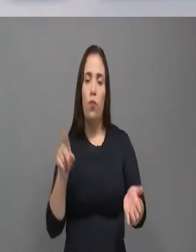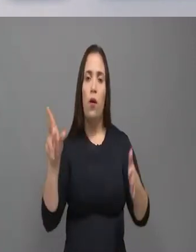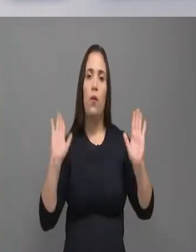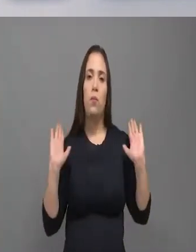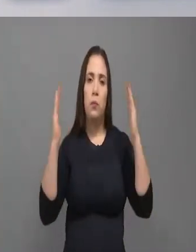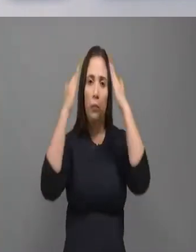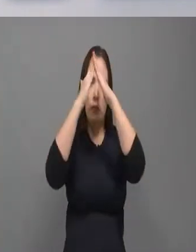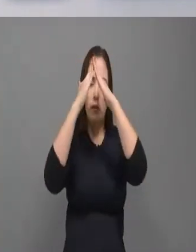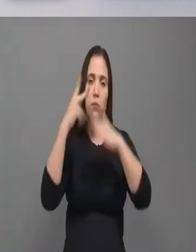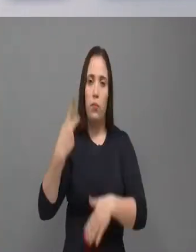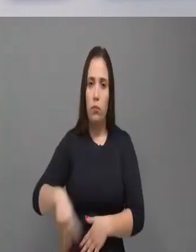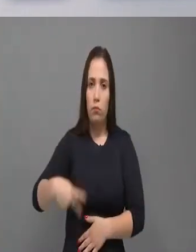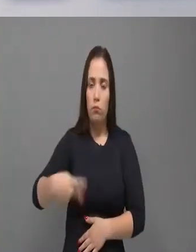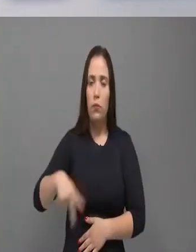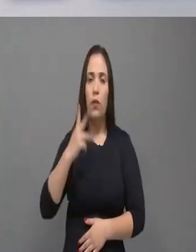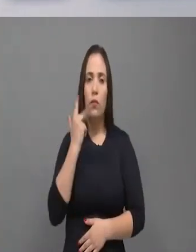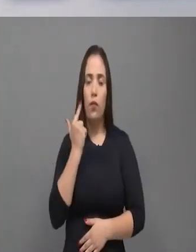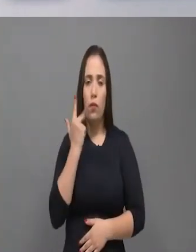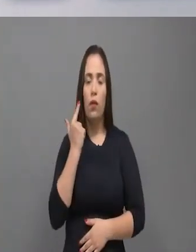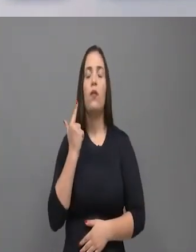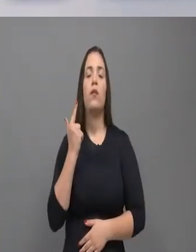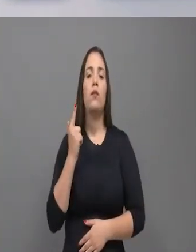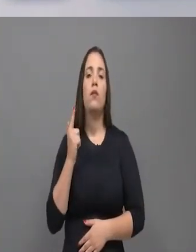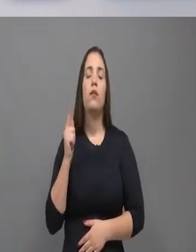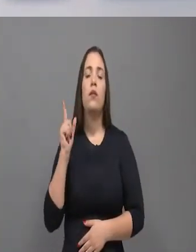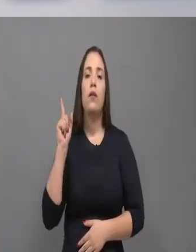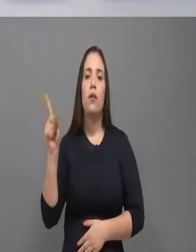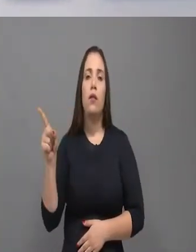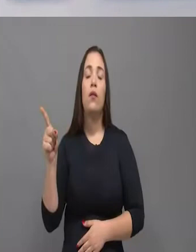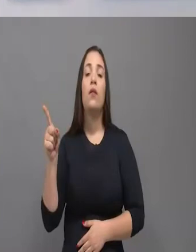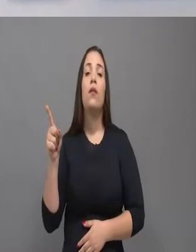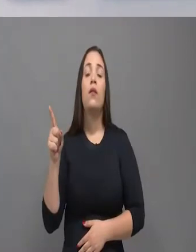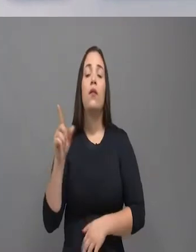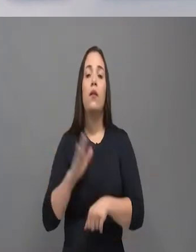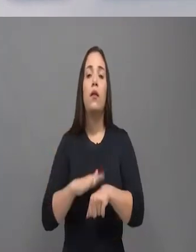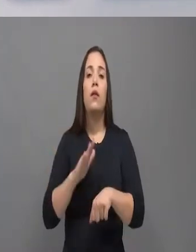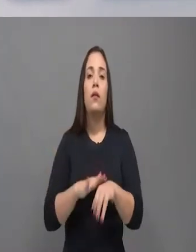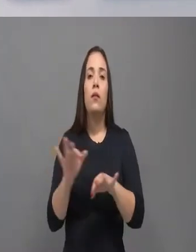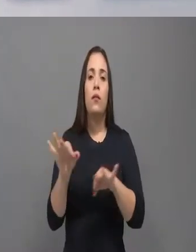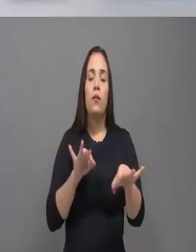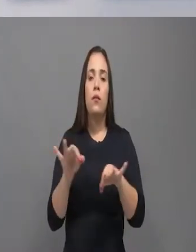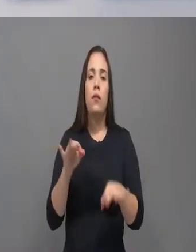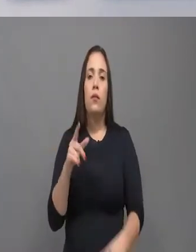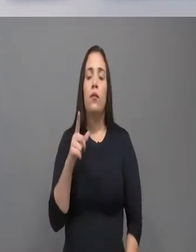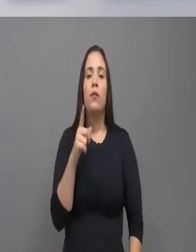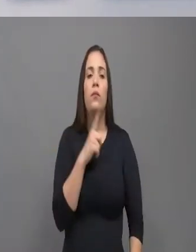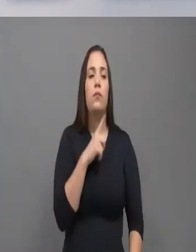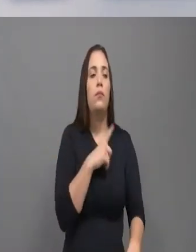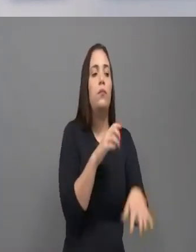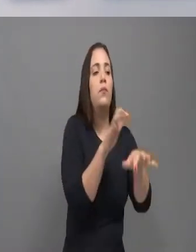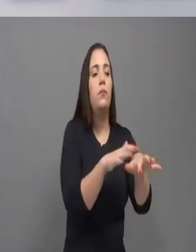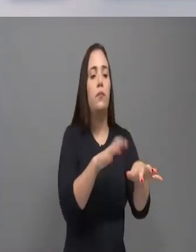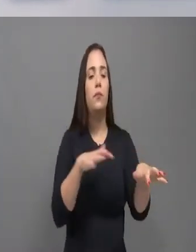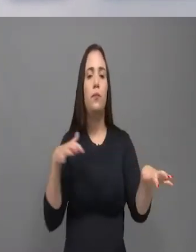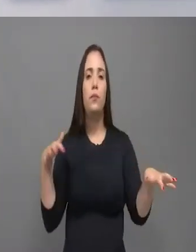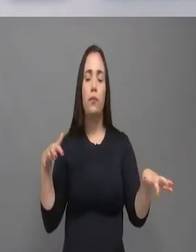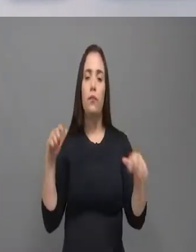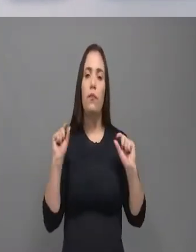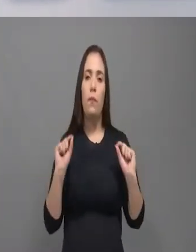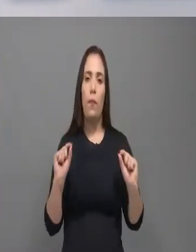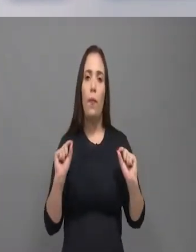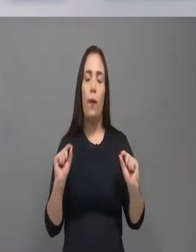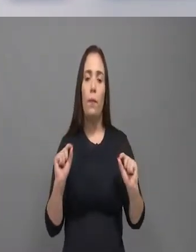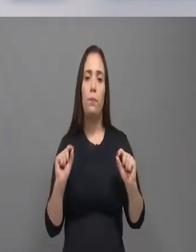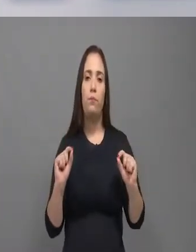A Caminhada, na época da Padreira, eles faziam uma caminhada, ia ali pela décima região militar, dava